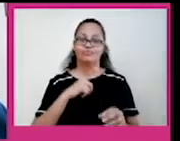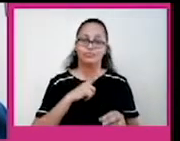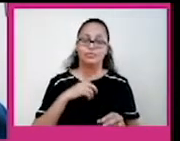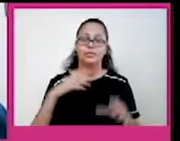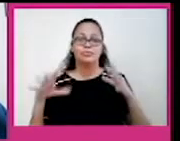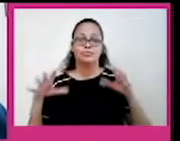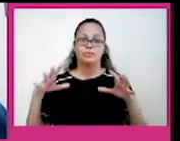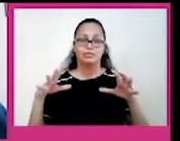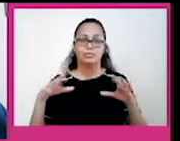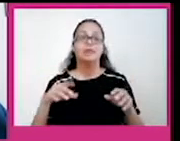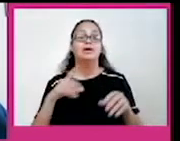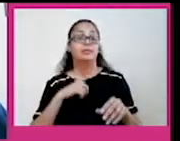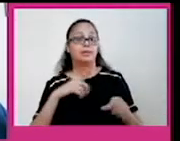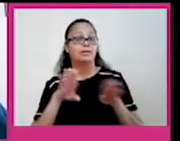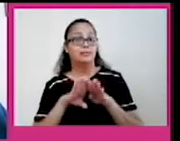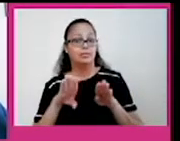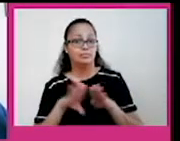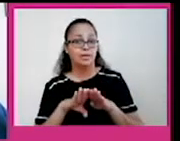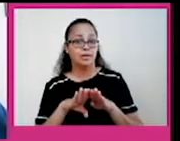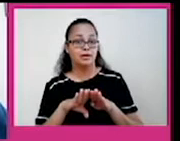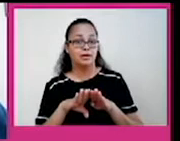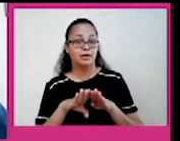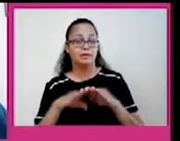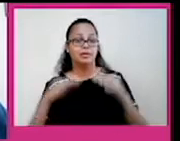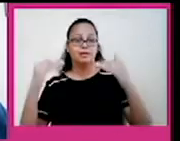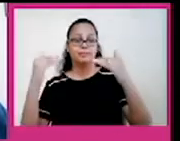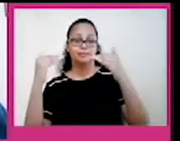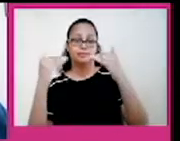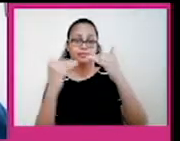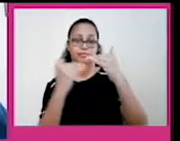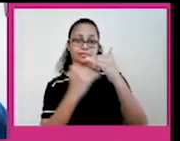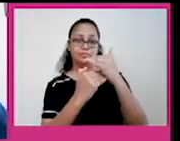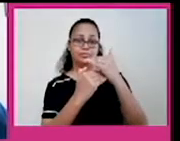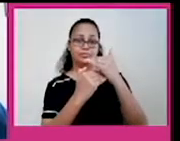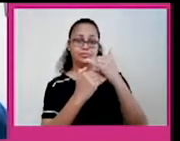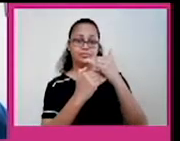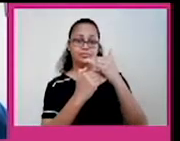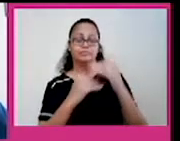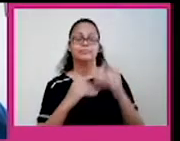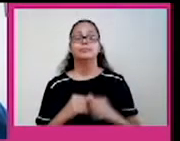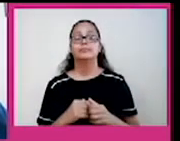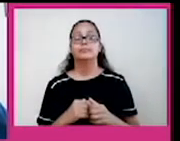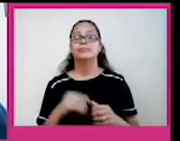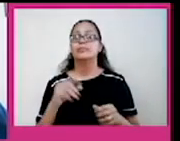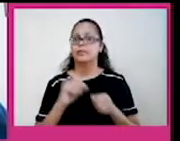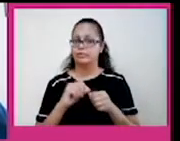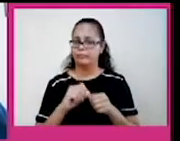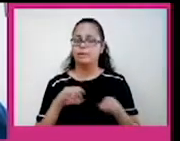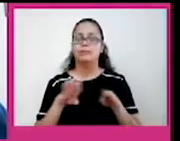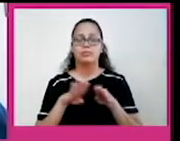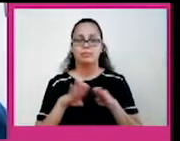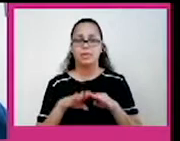nós temos o choque entre placas. Ocorre quando uma placa desliza por baixo de outra. Esse fenômeno é chamado de subducção. Provoca também terremotos.